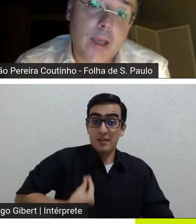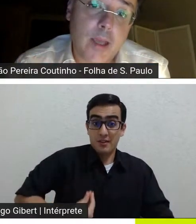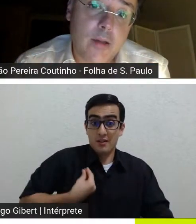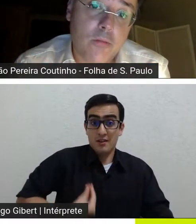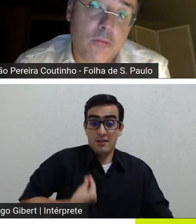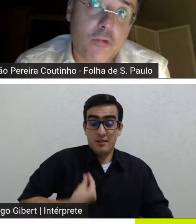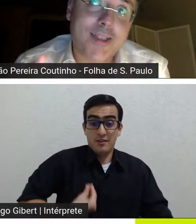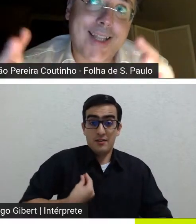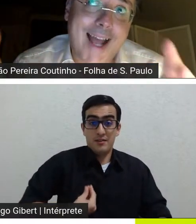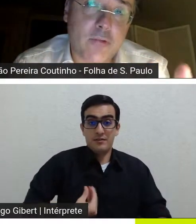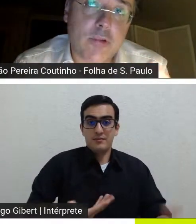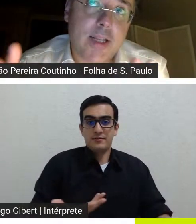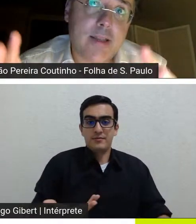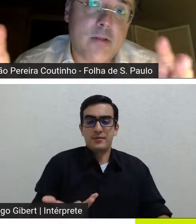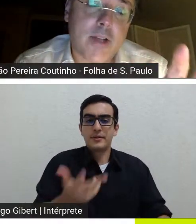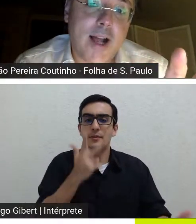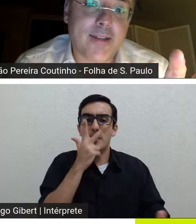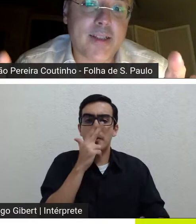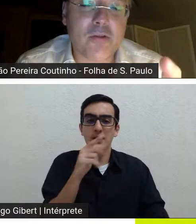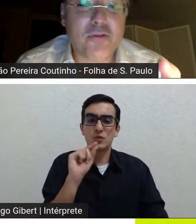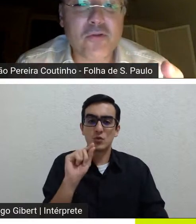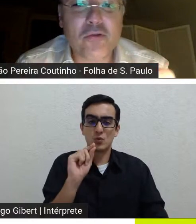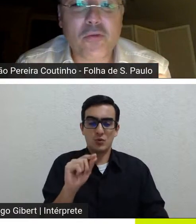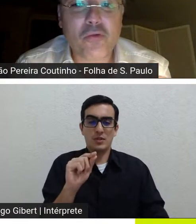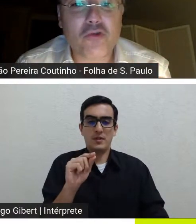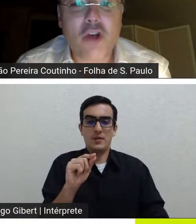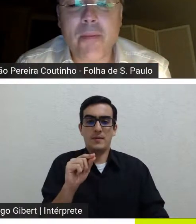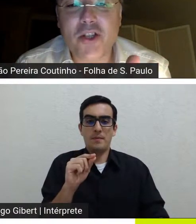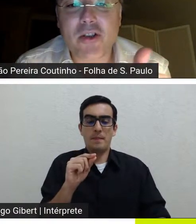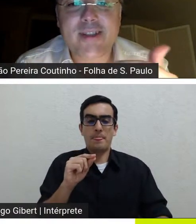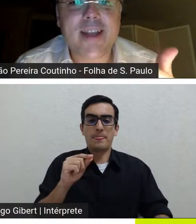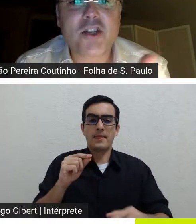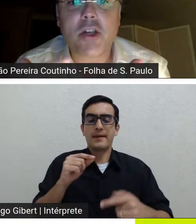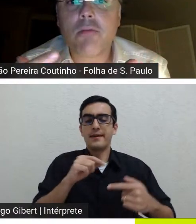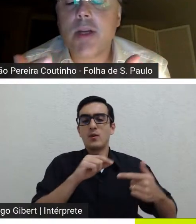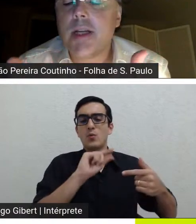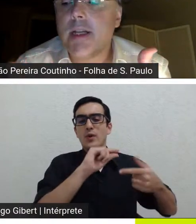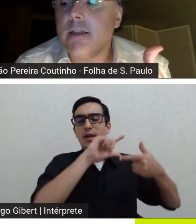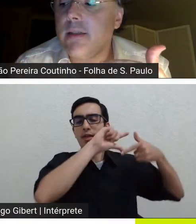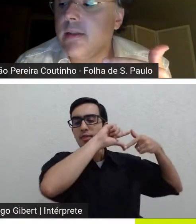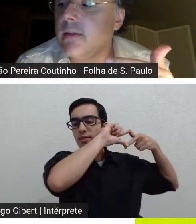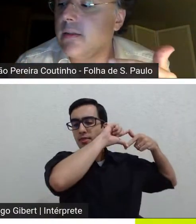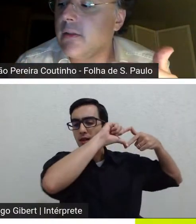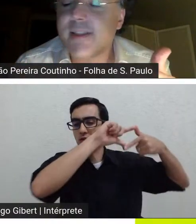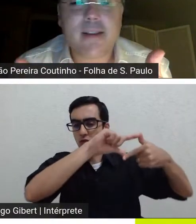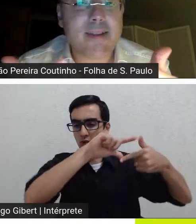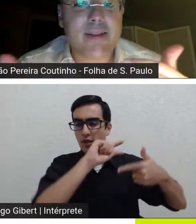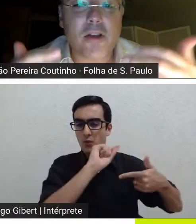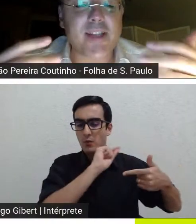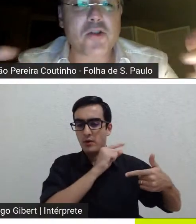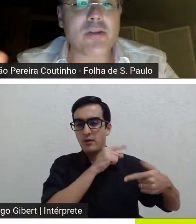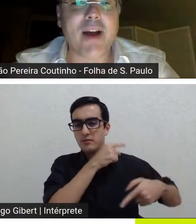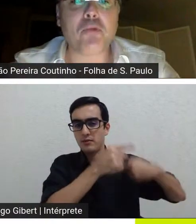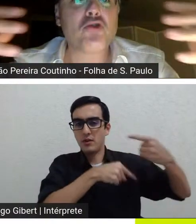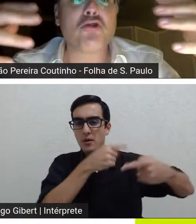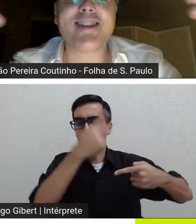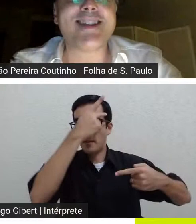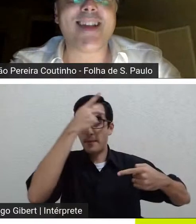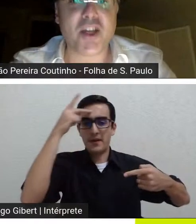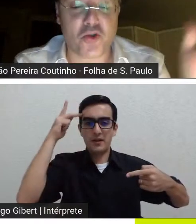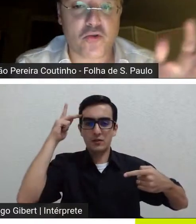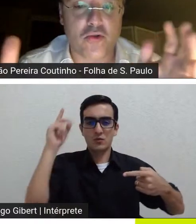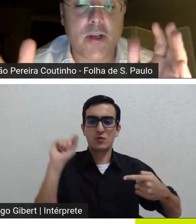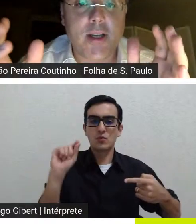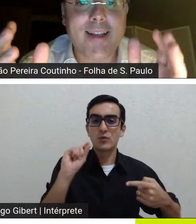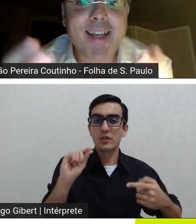do retrato tradicional que no fundo os homens só se deixam só se deixam levar pelos seus